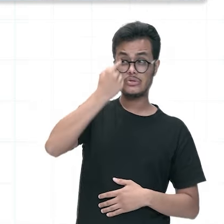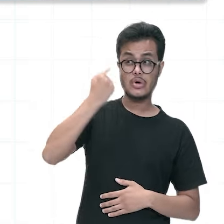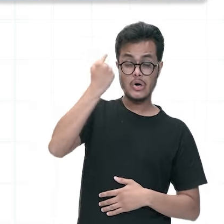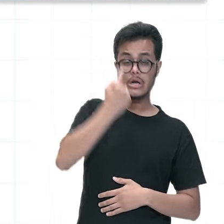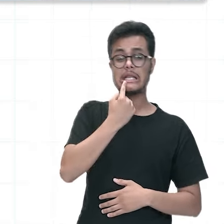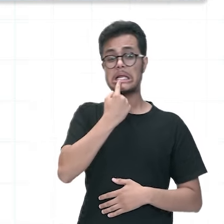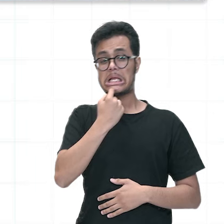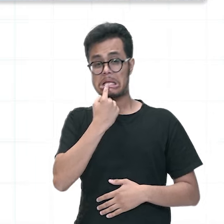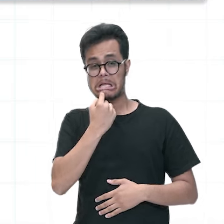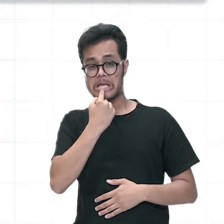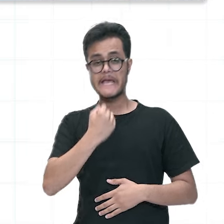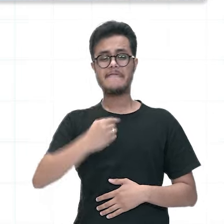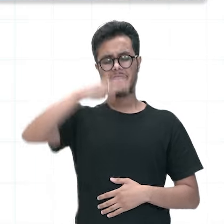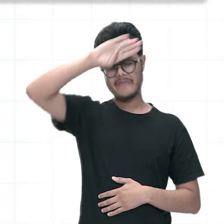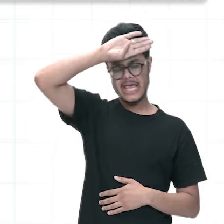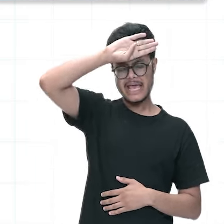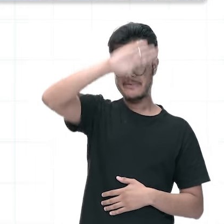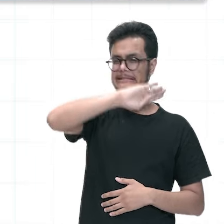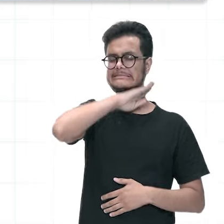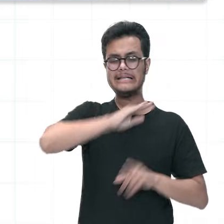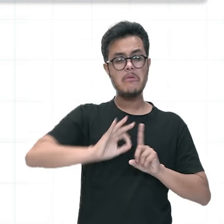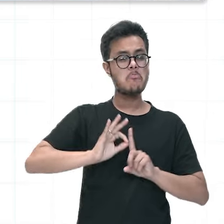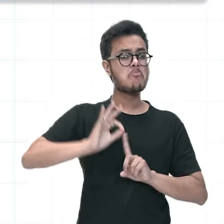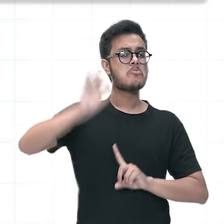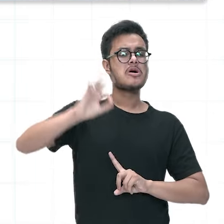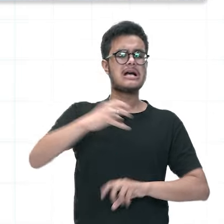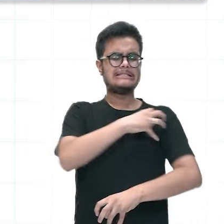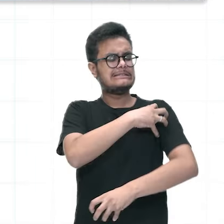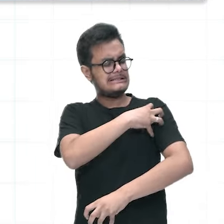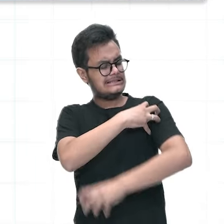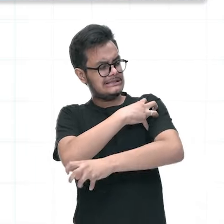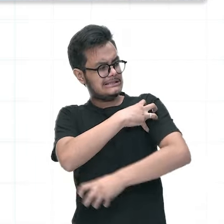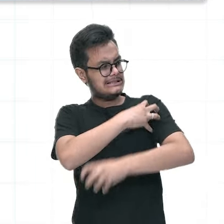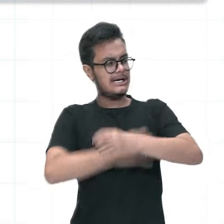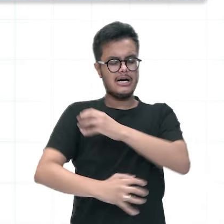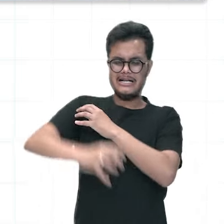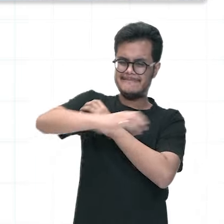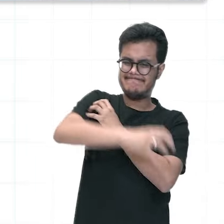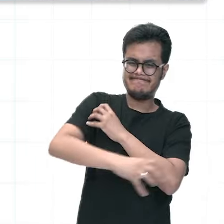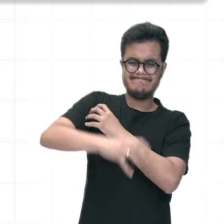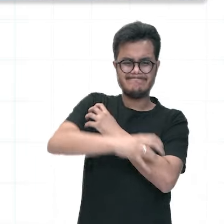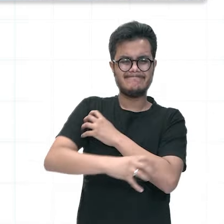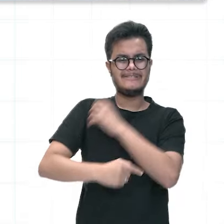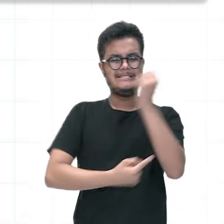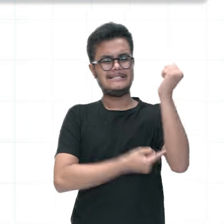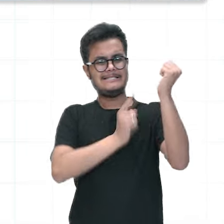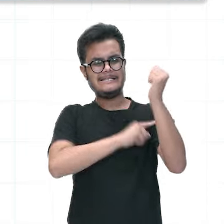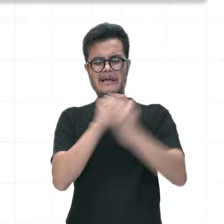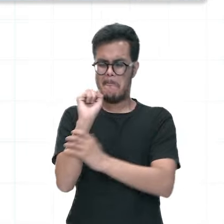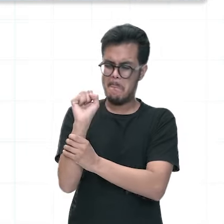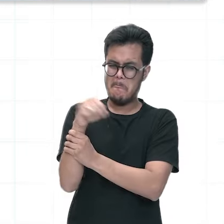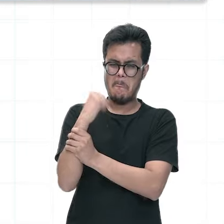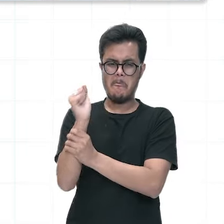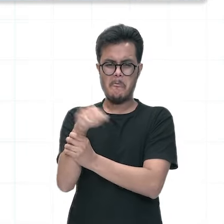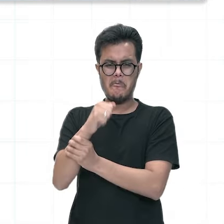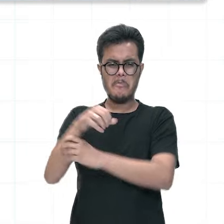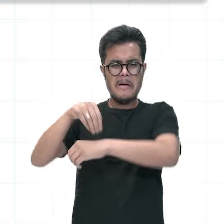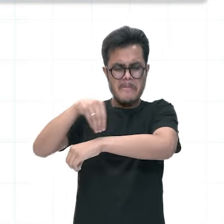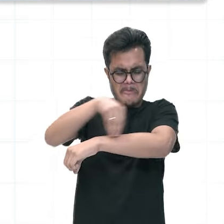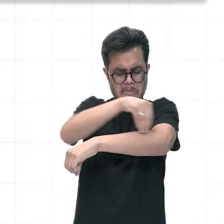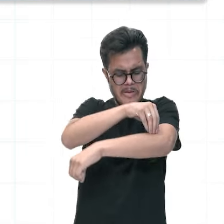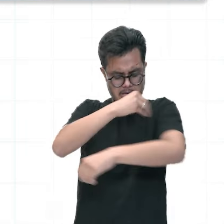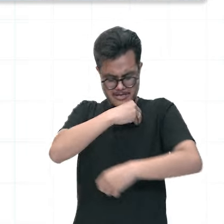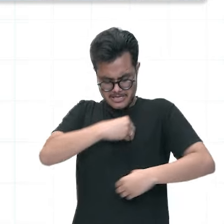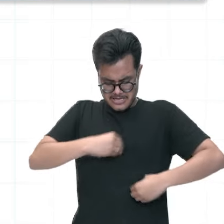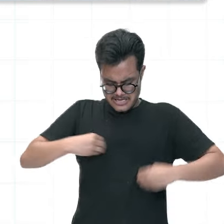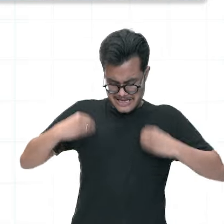olhos avermelhados, febre alta, dores musculares, dores nas articulações, manchas vermelhas